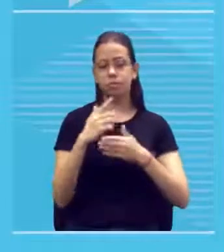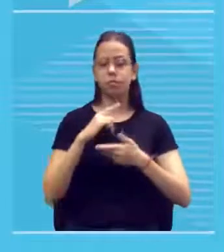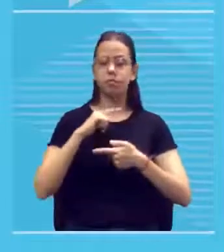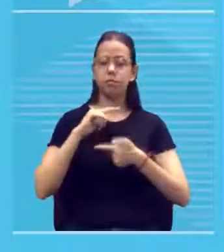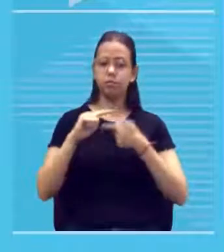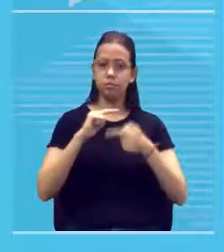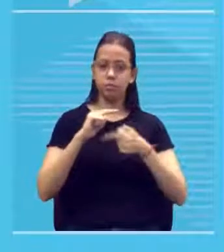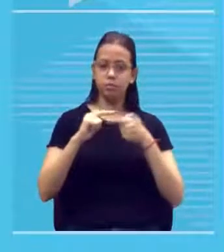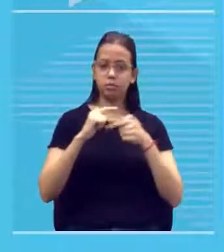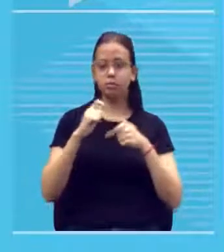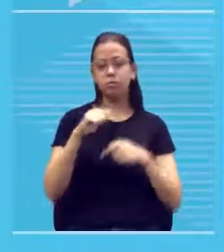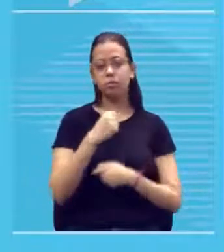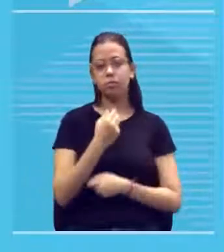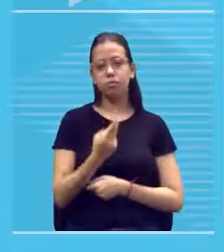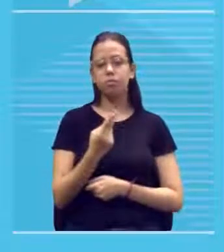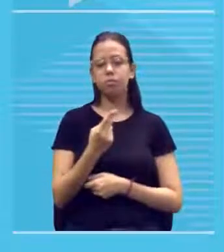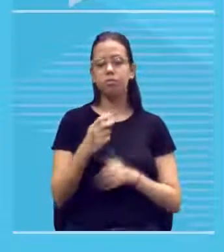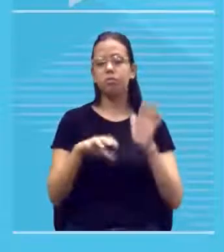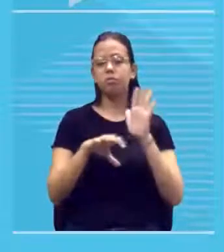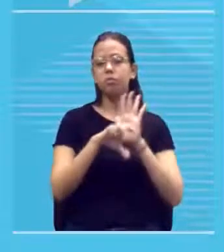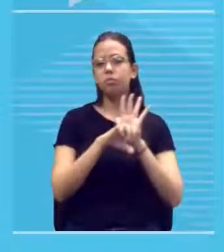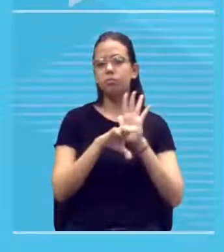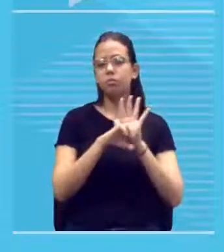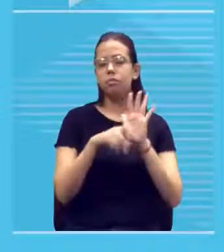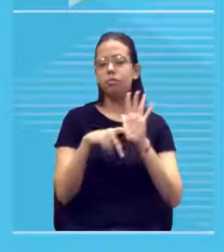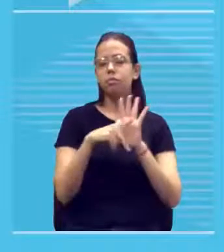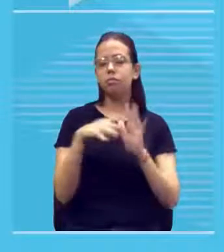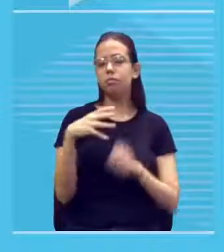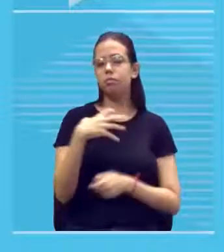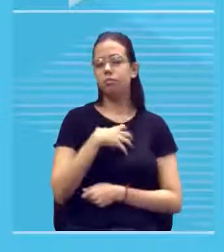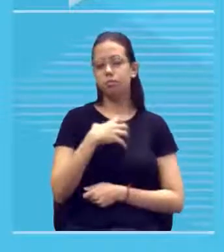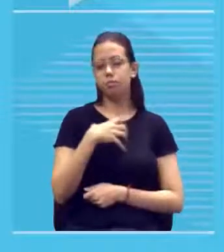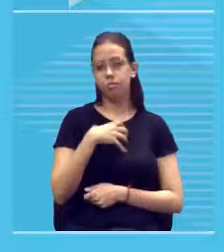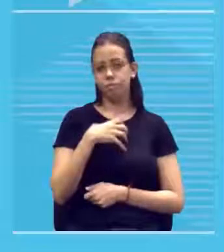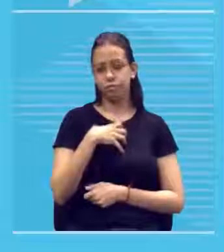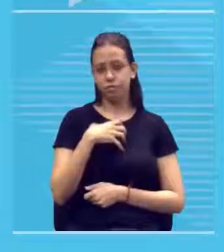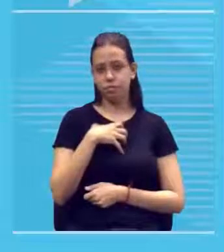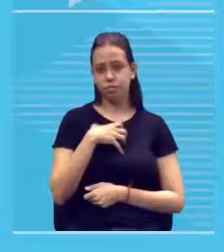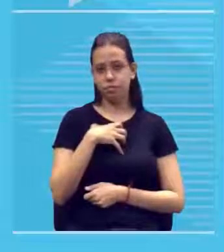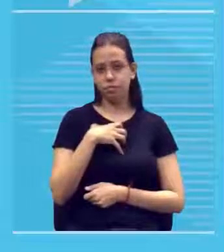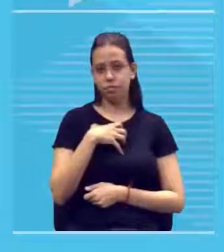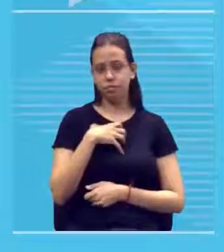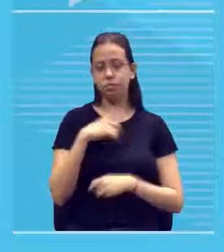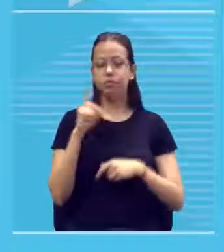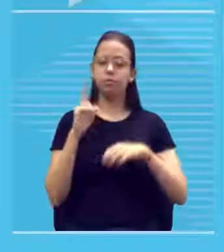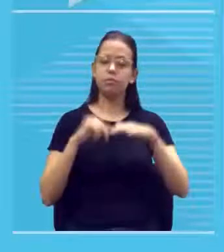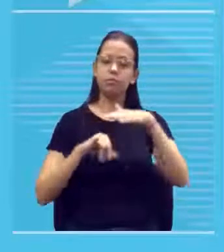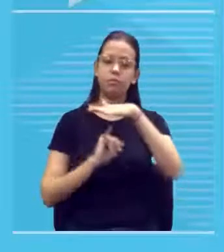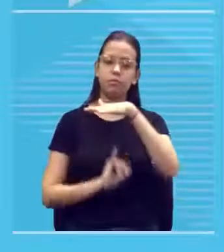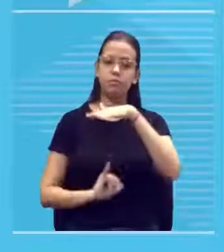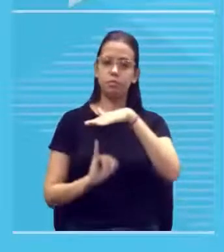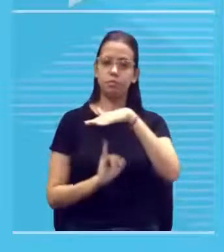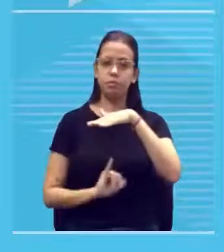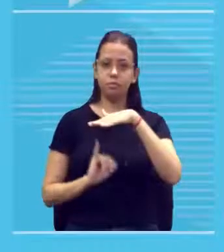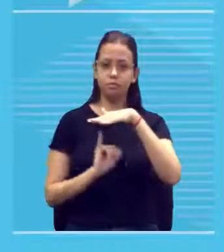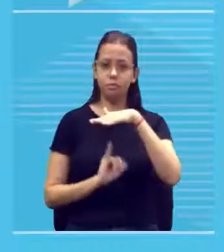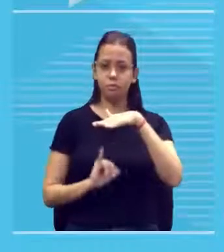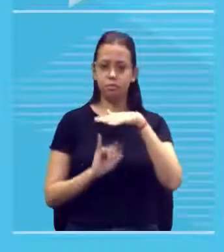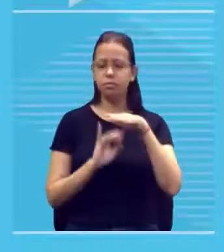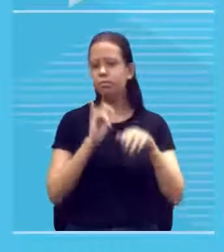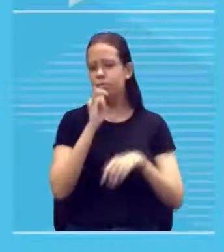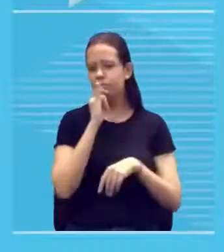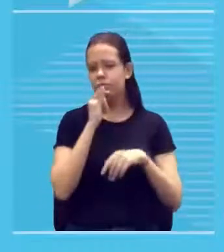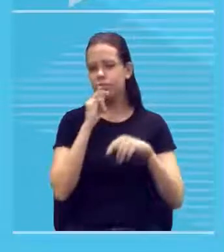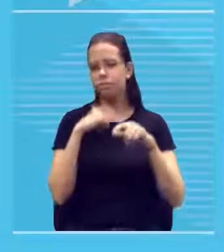ou abstracionismo sensorial eles vão chamar de abstracionismo informal sabe aqueles